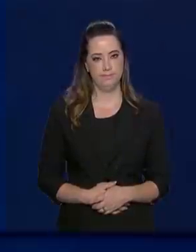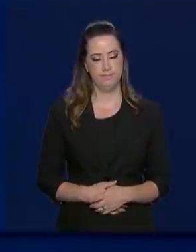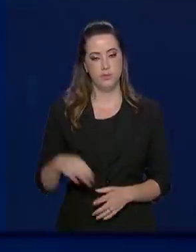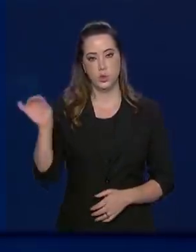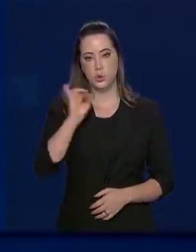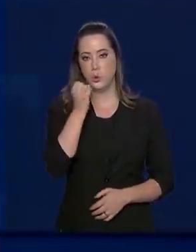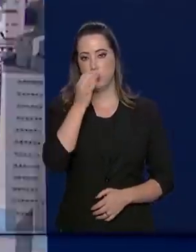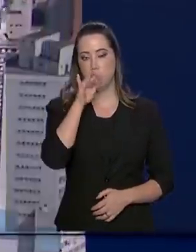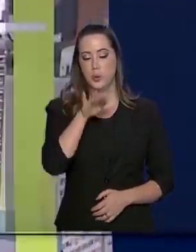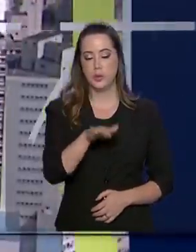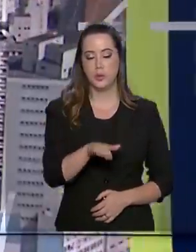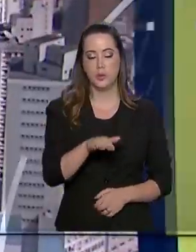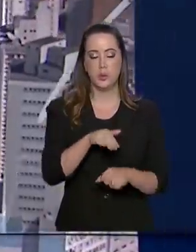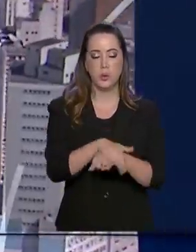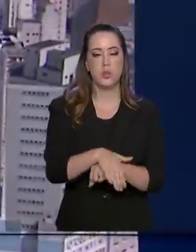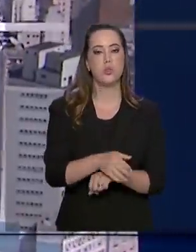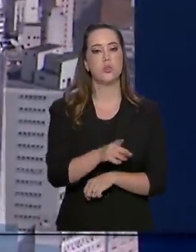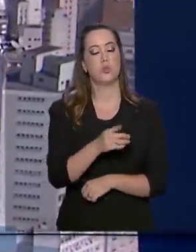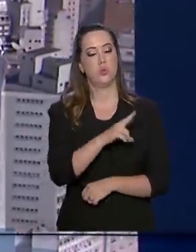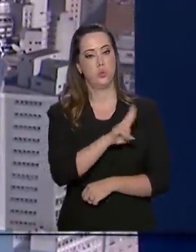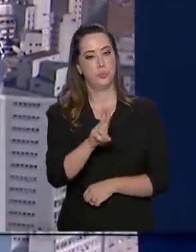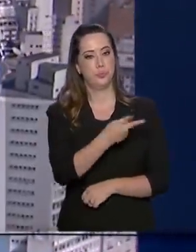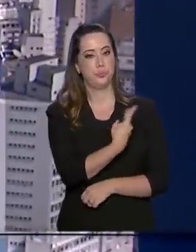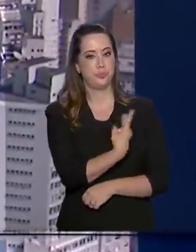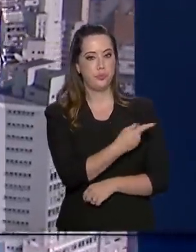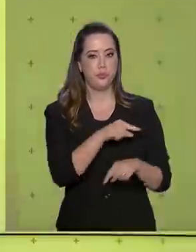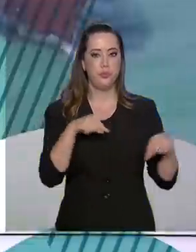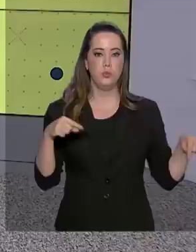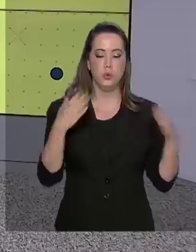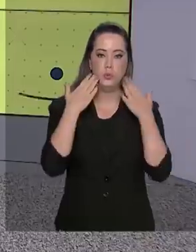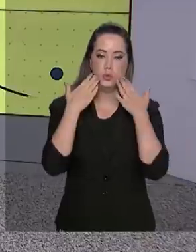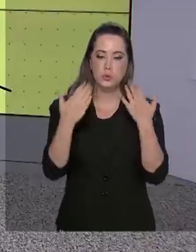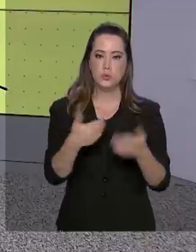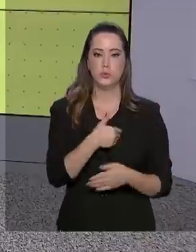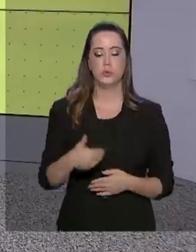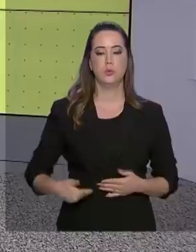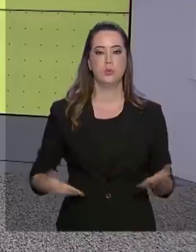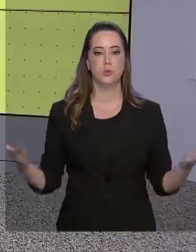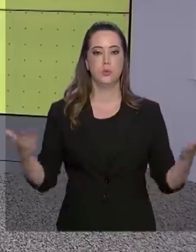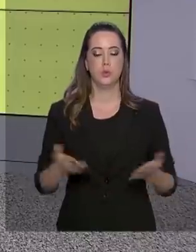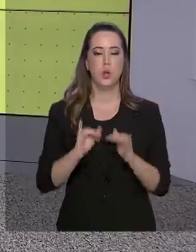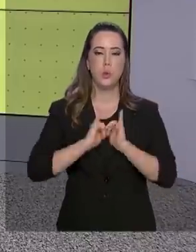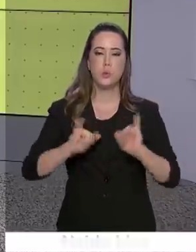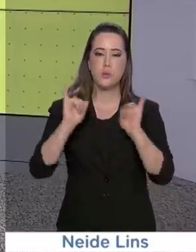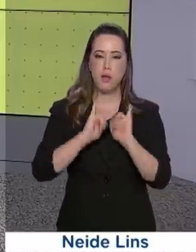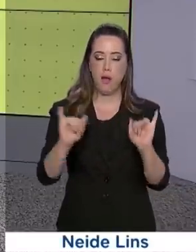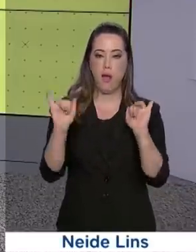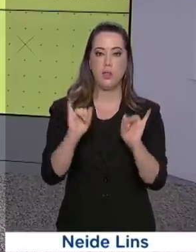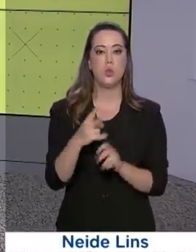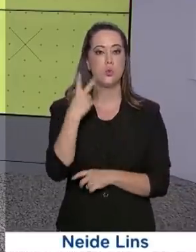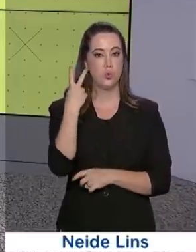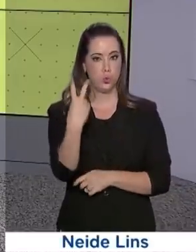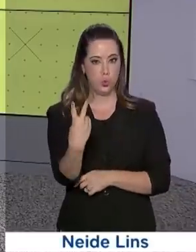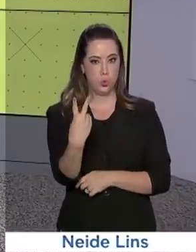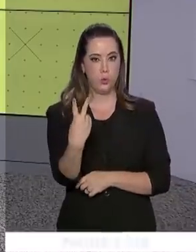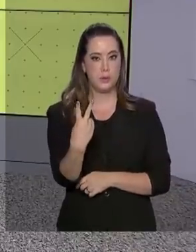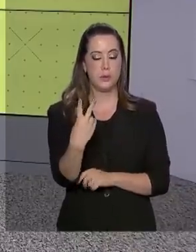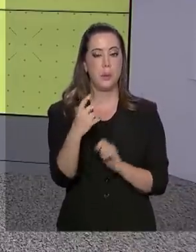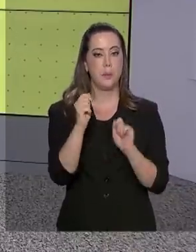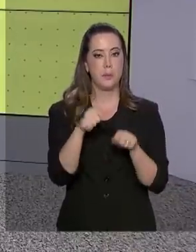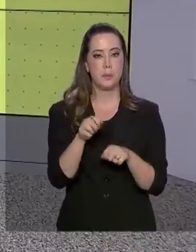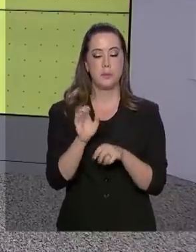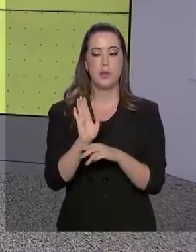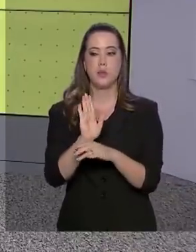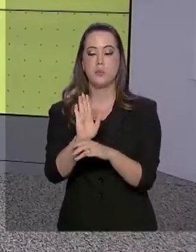Olá, boa noite. Eu sou o Roberto Camargo e está no ar o governo agora. Foram anunciadas agora há pouco duas medidas para ajudar os